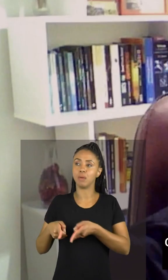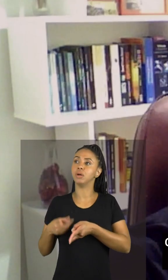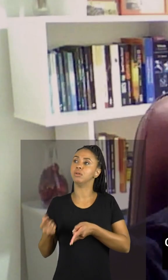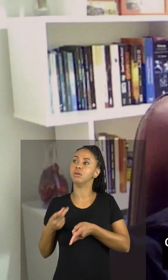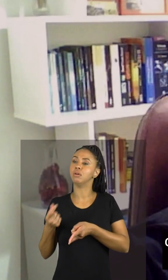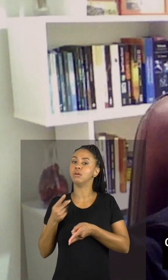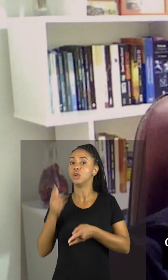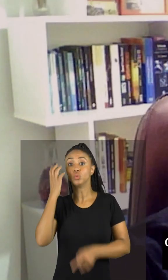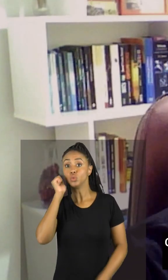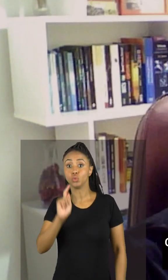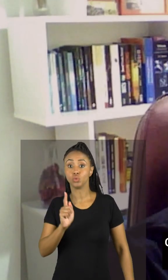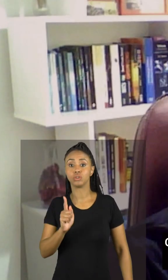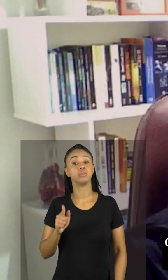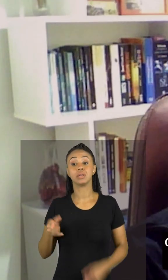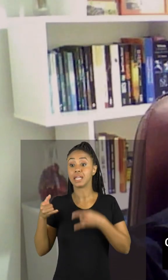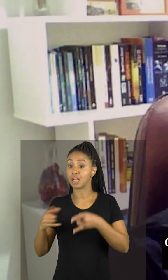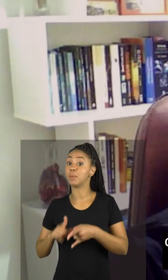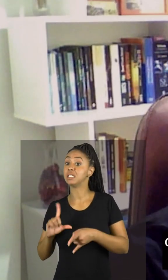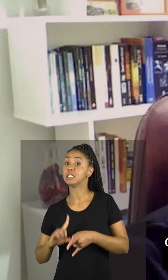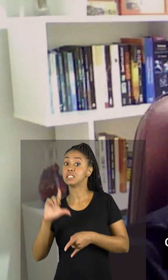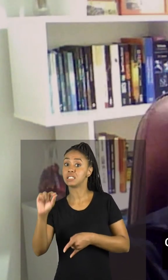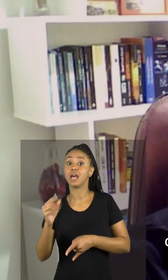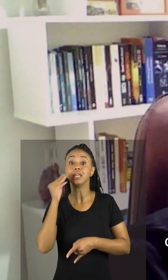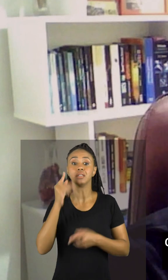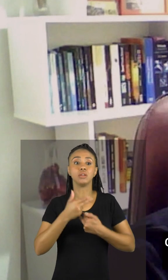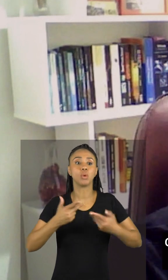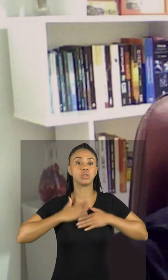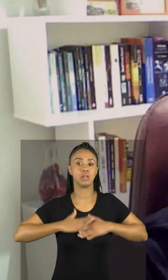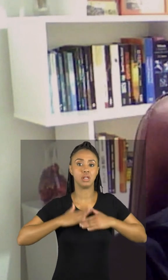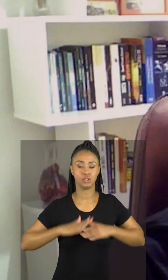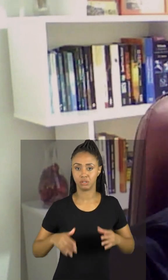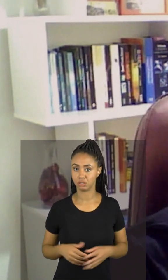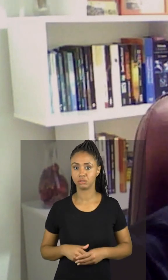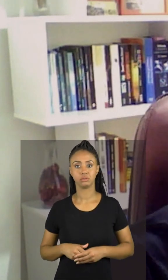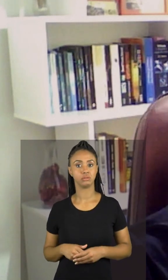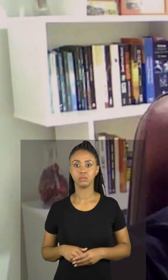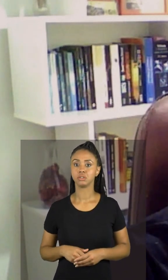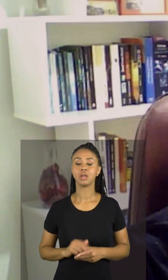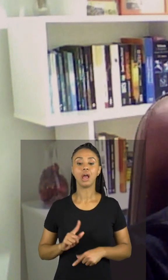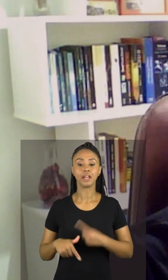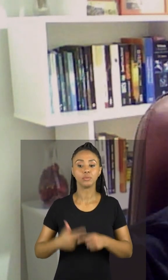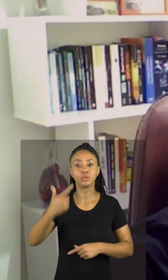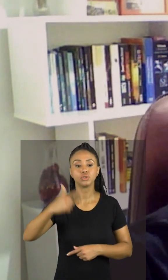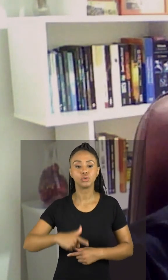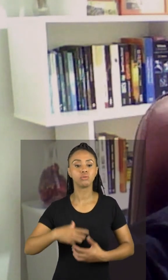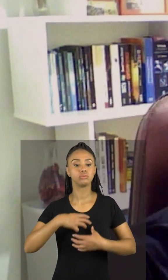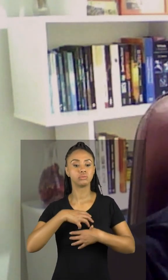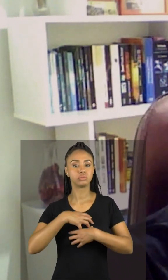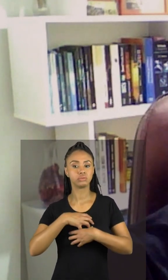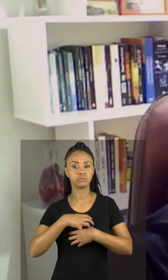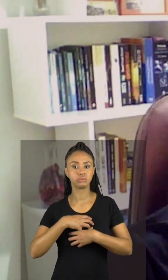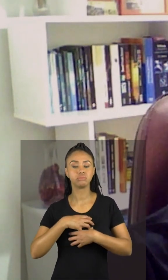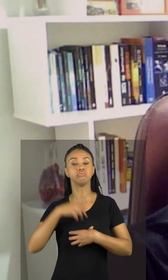o mais indicado é sair da cama e fazer algo relaxante até sentir o sono até vir o